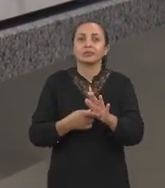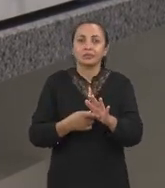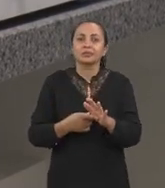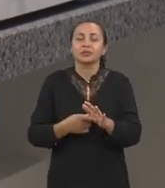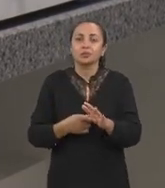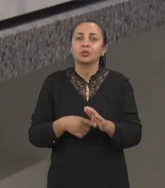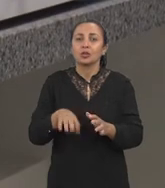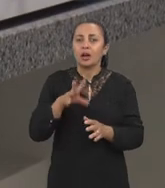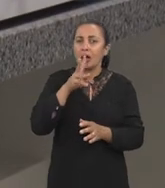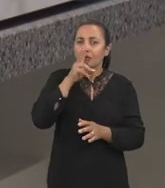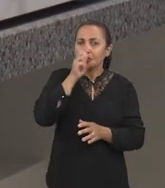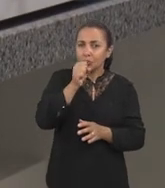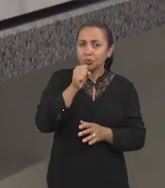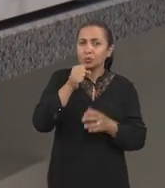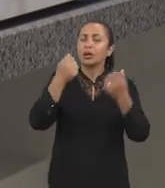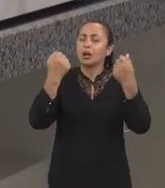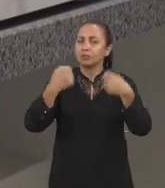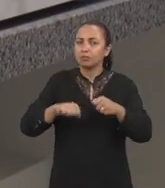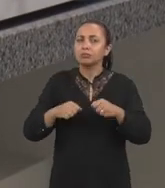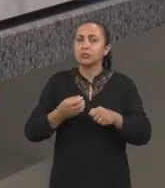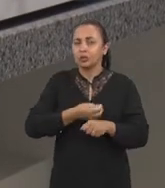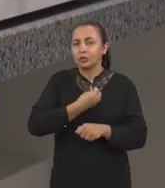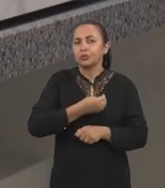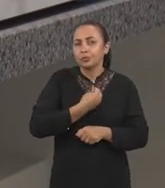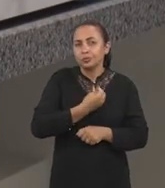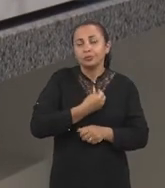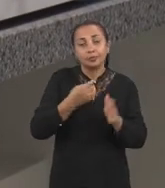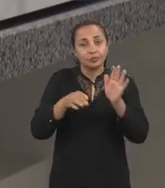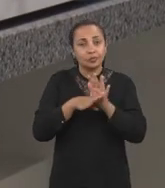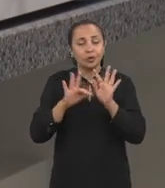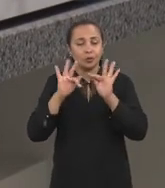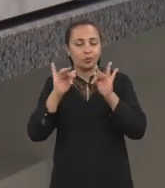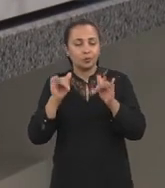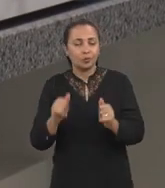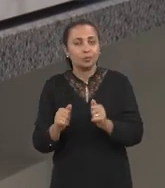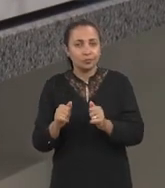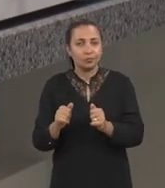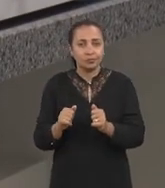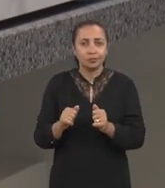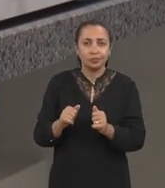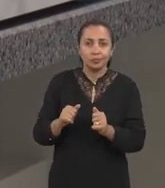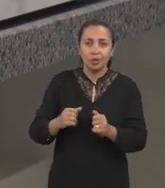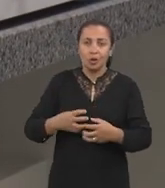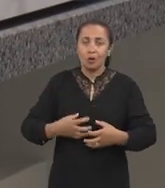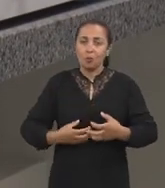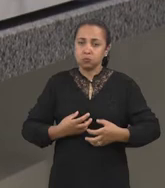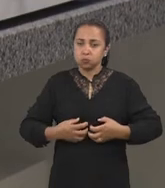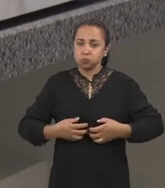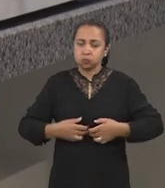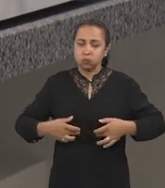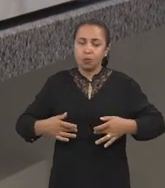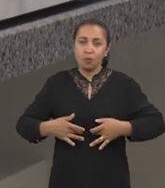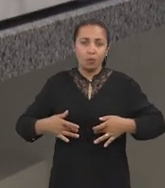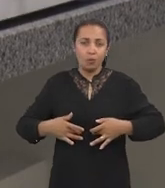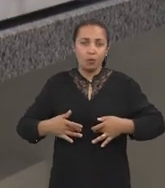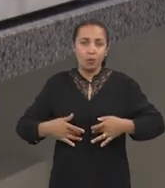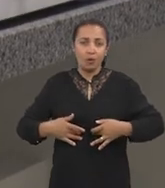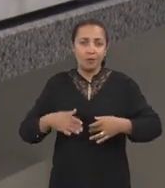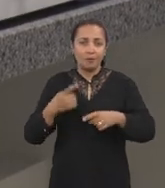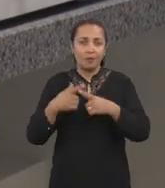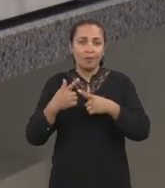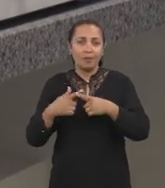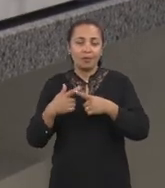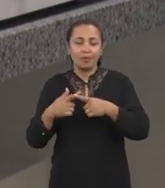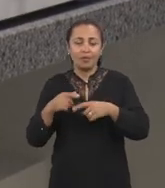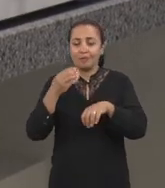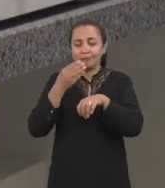são realmente capazes de sobreviver. Essas condições do estômago, que simulam o estômago,